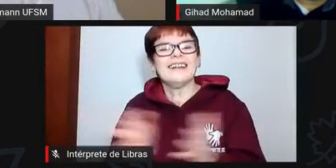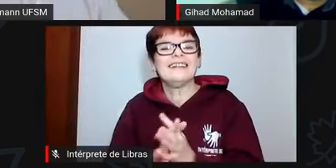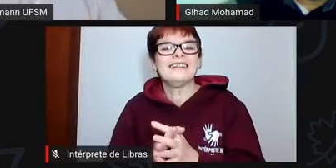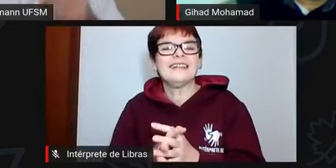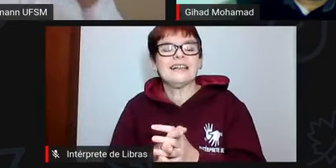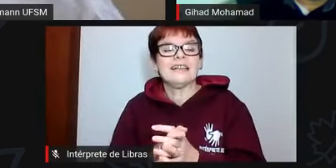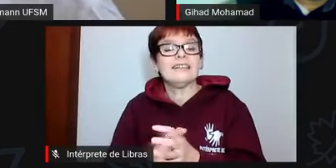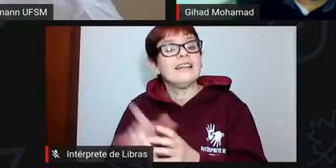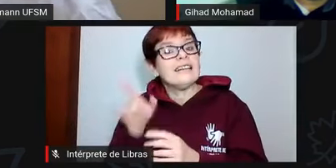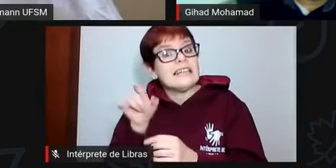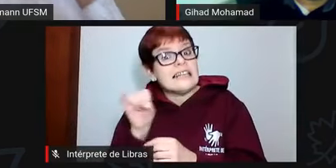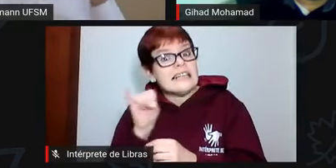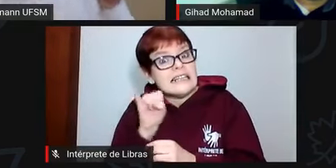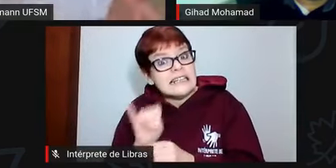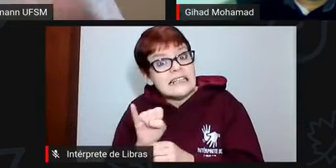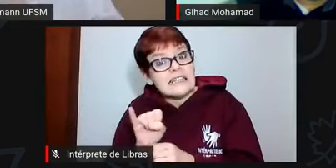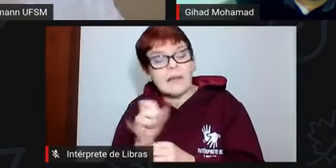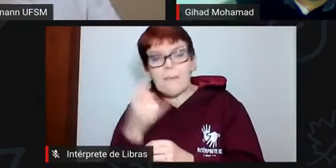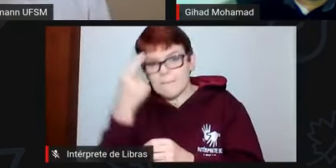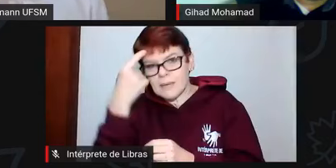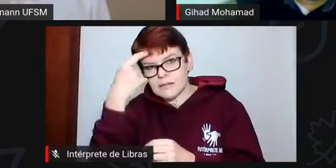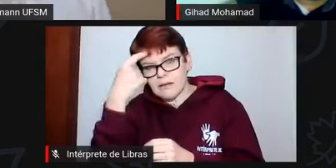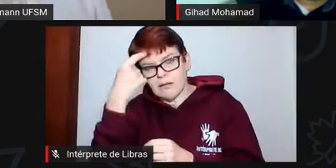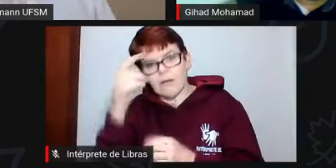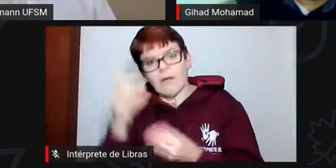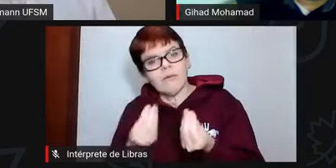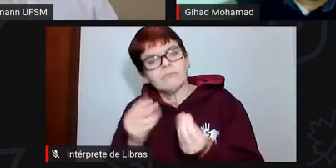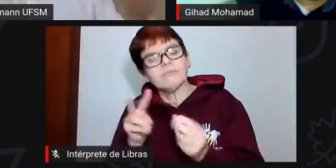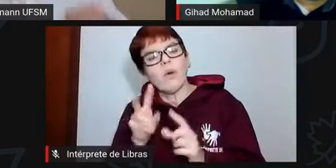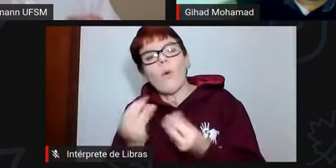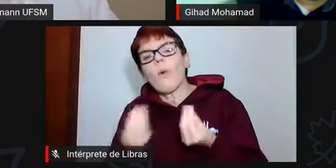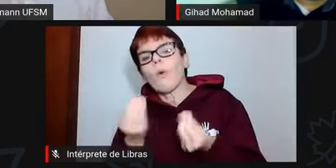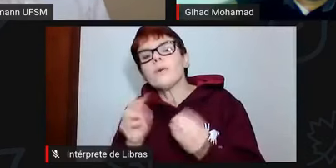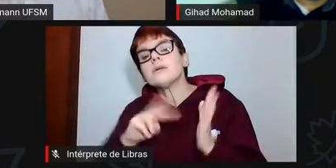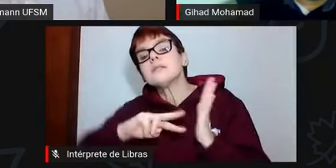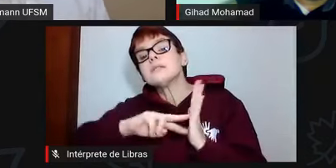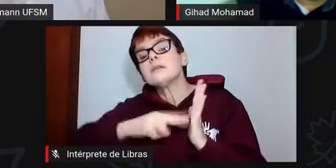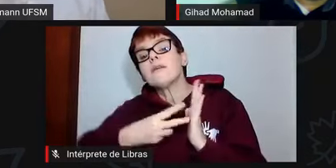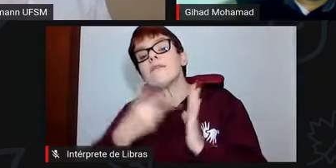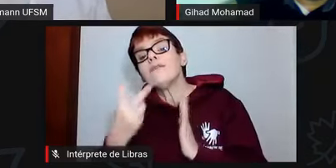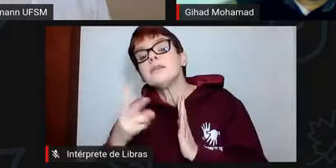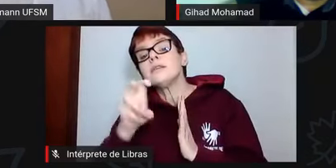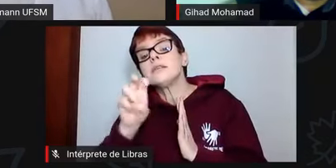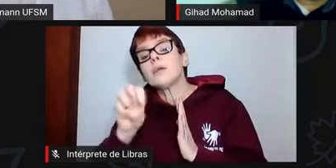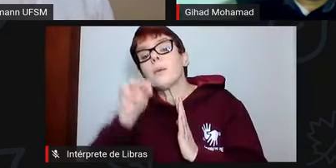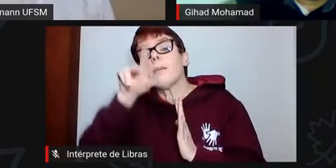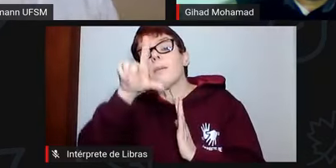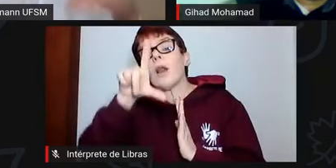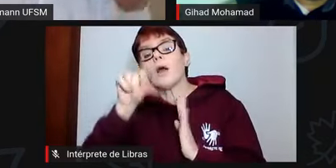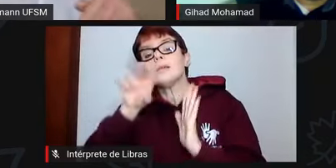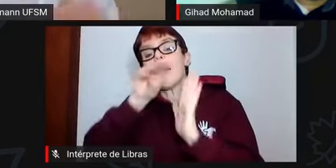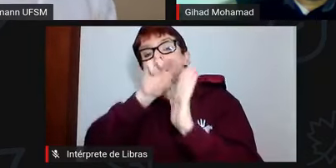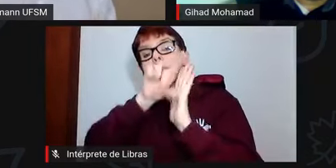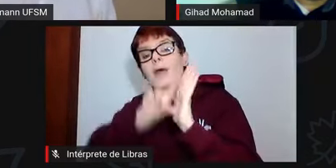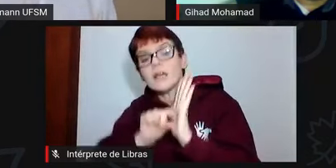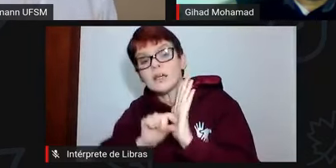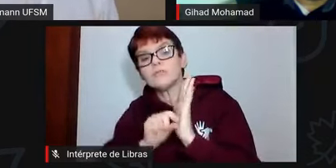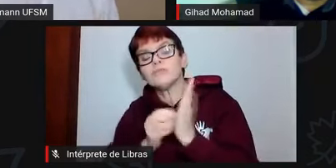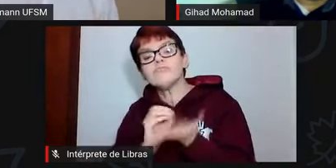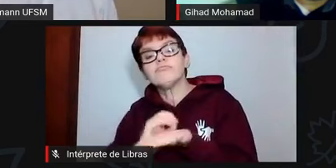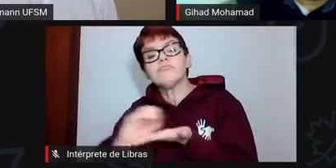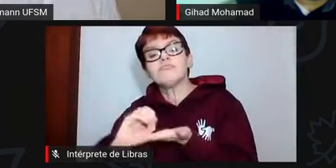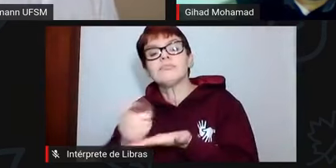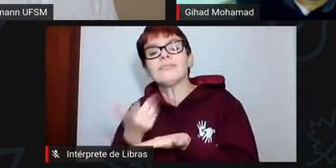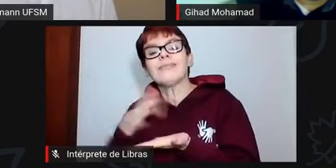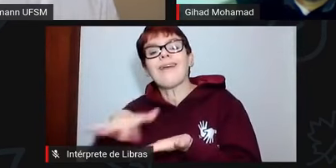E se nós formos, assim, pensar de forma pragmática, o que significa 25 milhões a menos investidos na economia